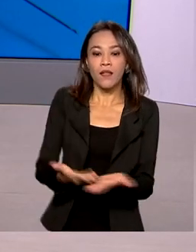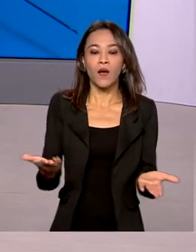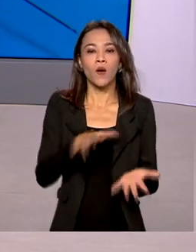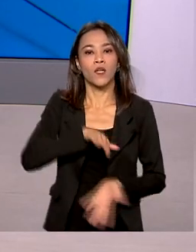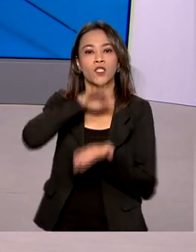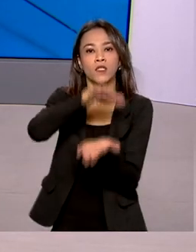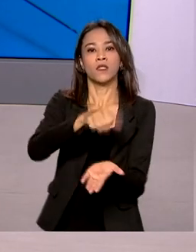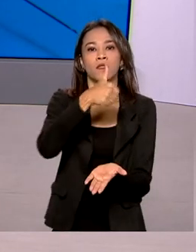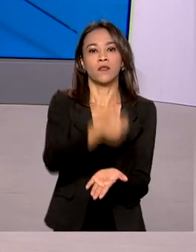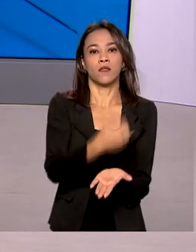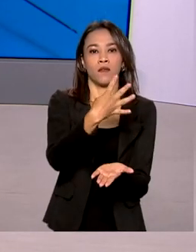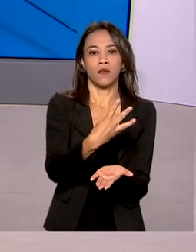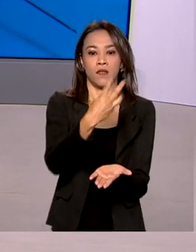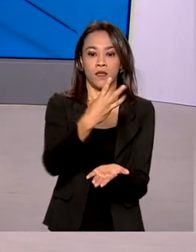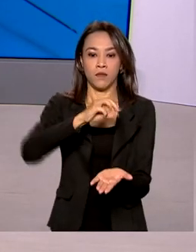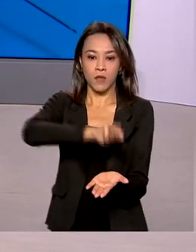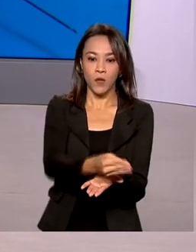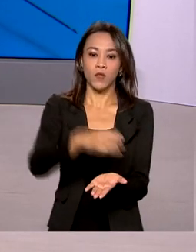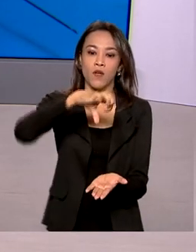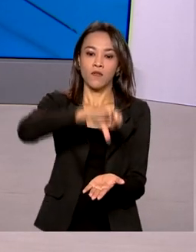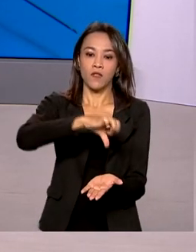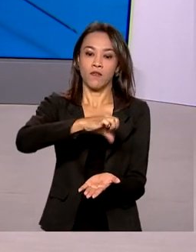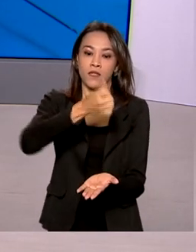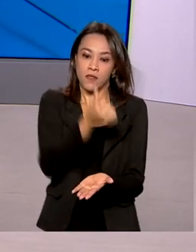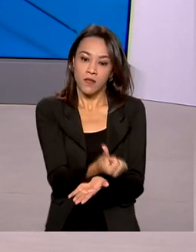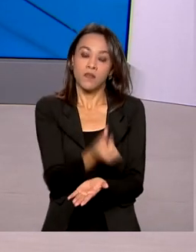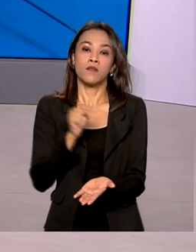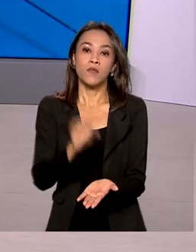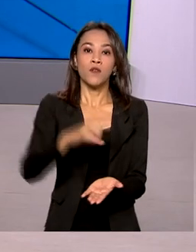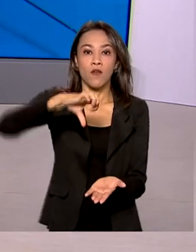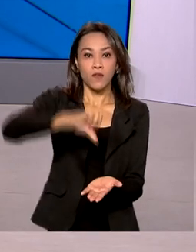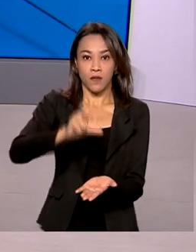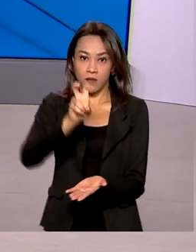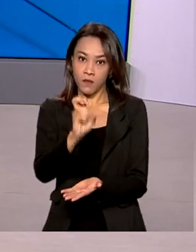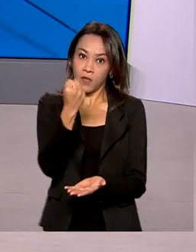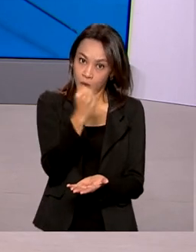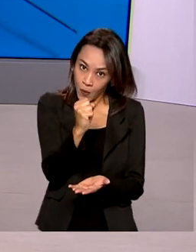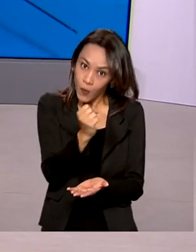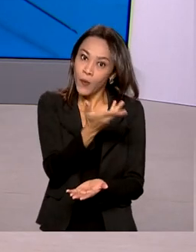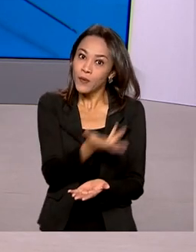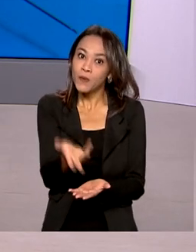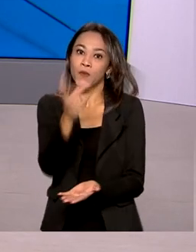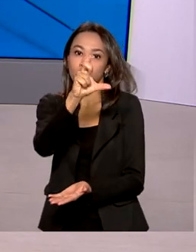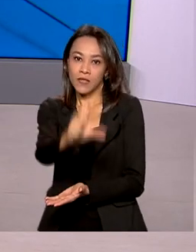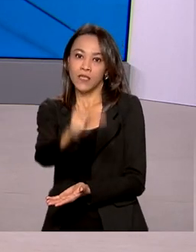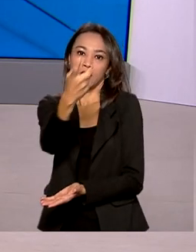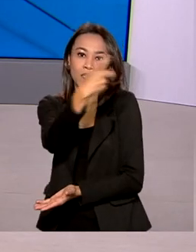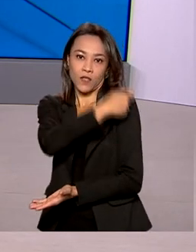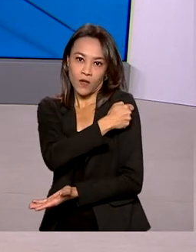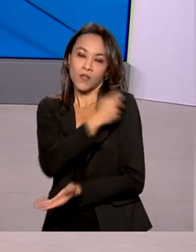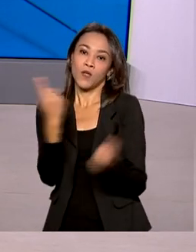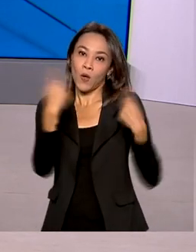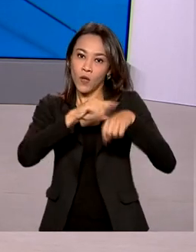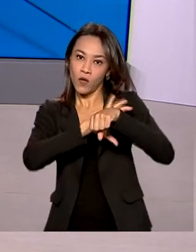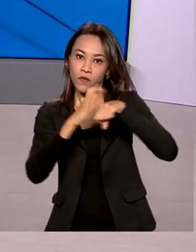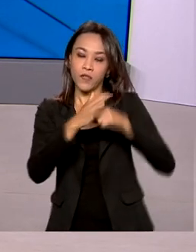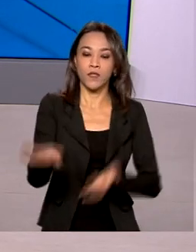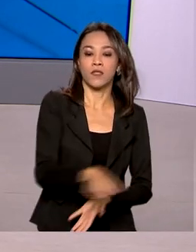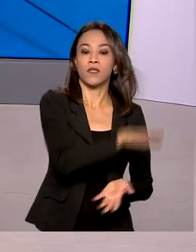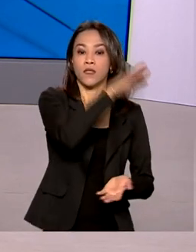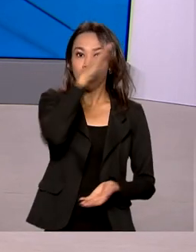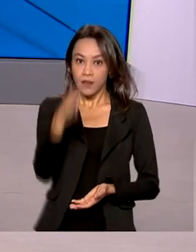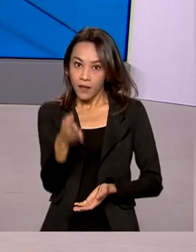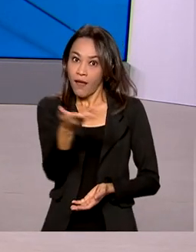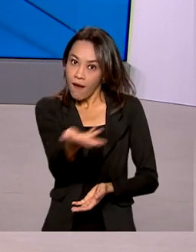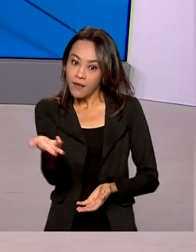143.996.958 doses de vacinas contra a Covid. Dessas